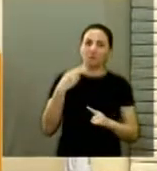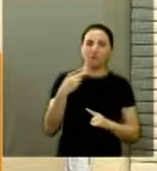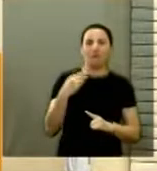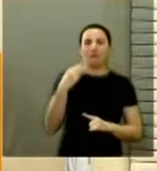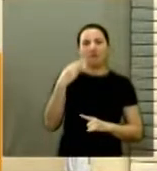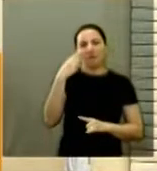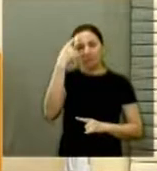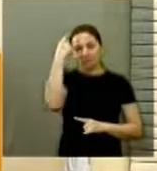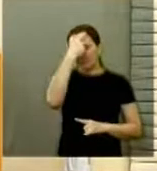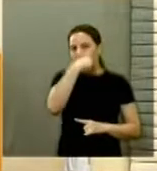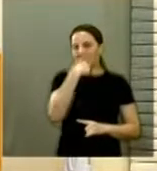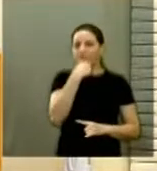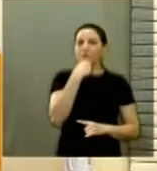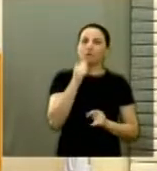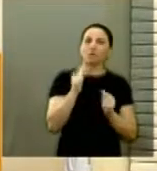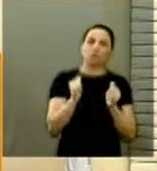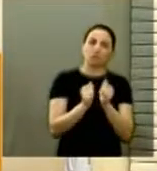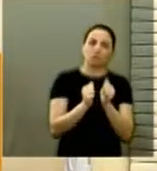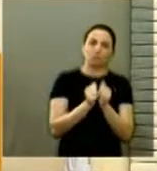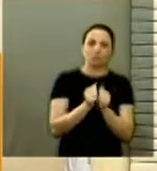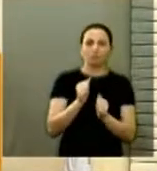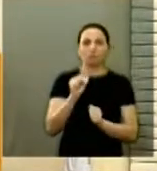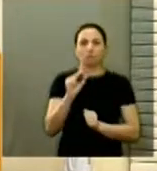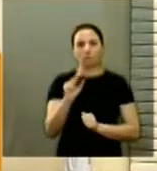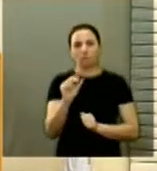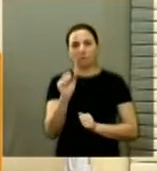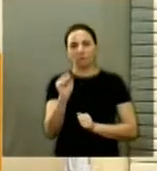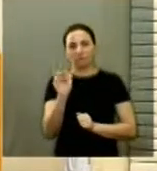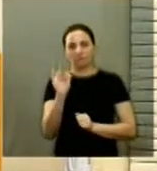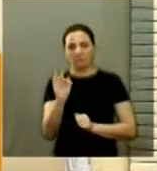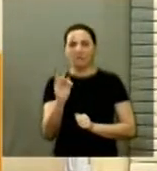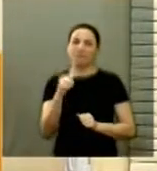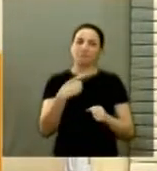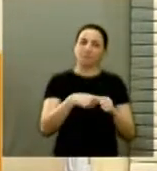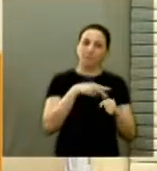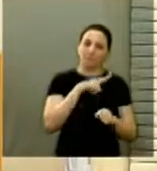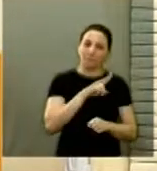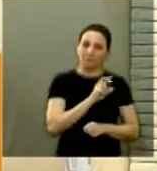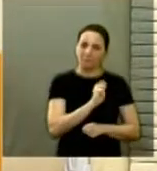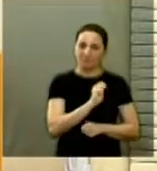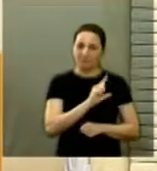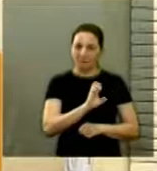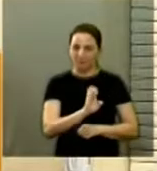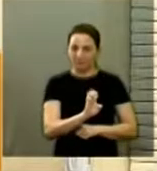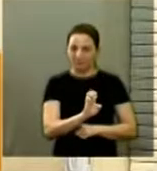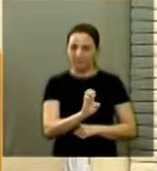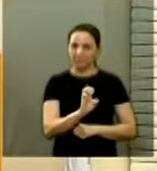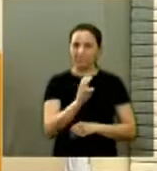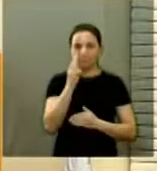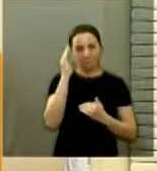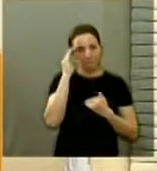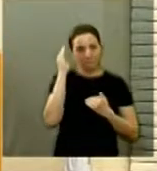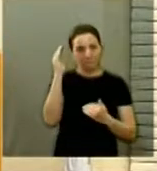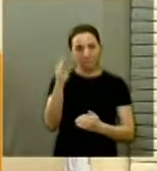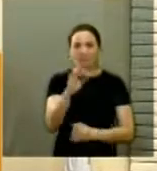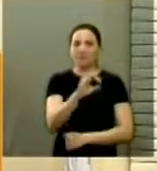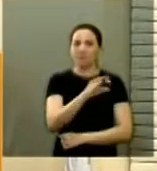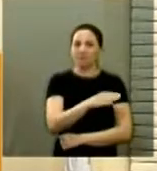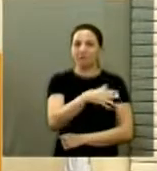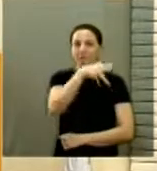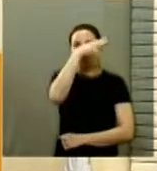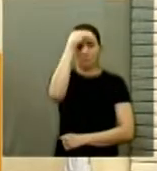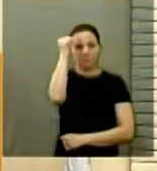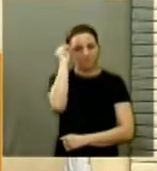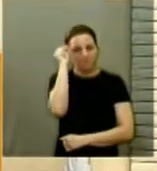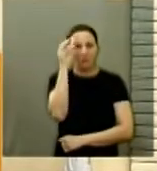crianças, ali no SF do Vale do Sol. Agradecer também ao governo, prefeitura, com a limpeza do